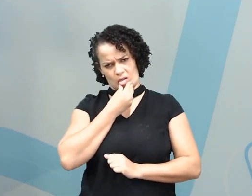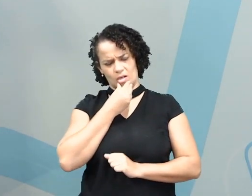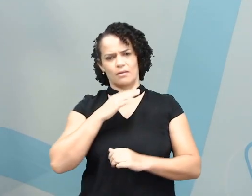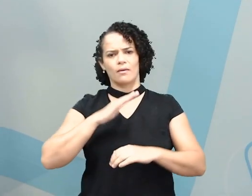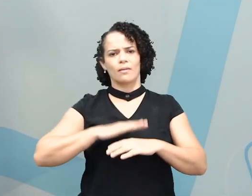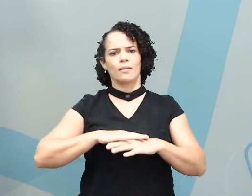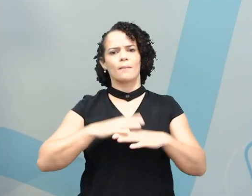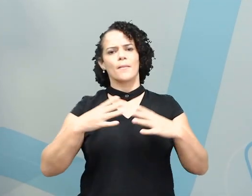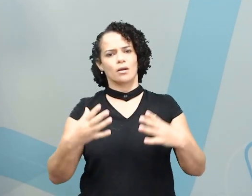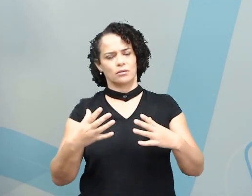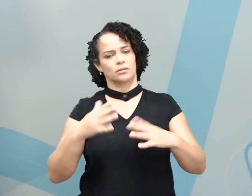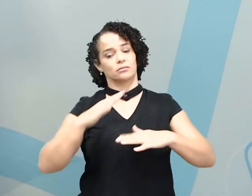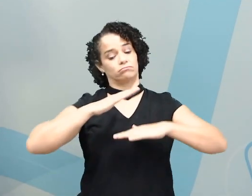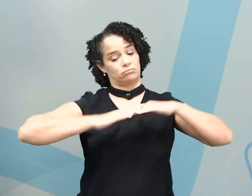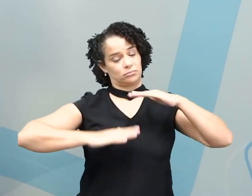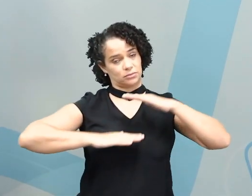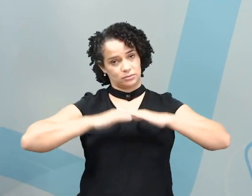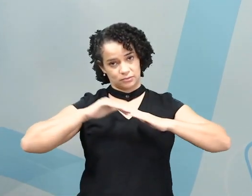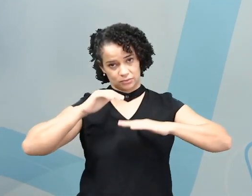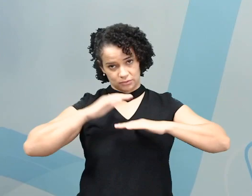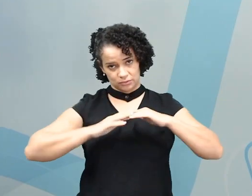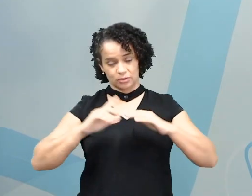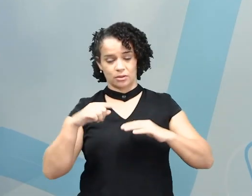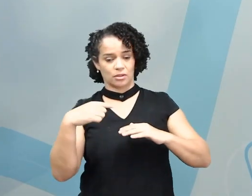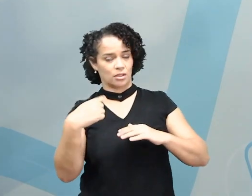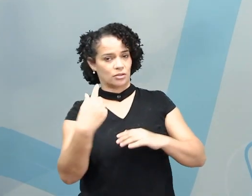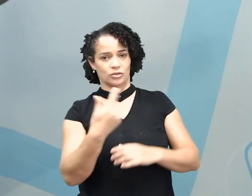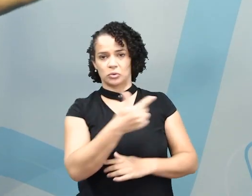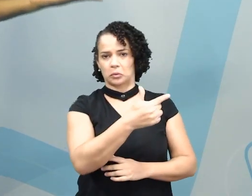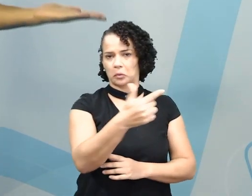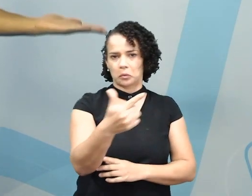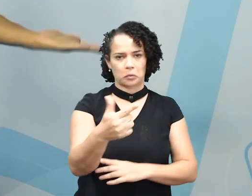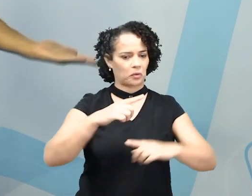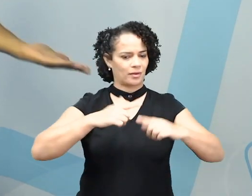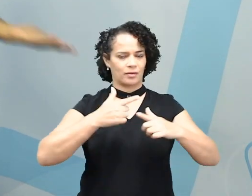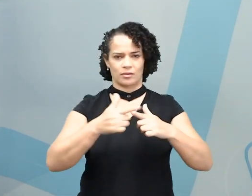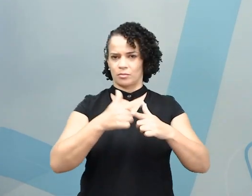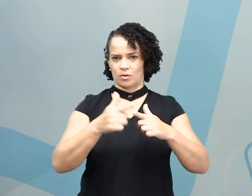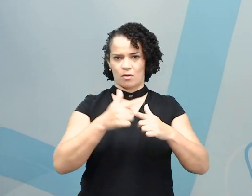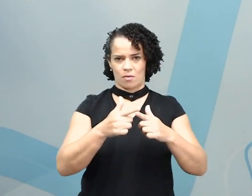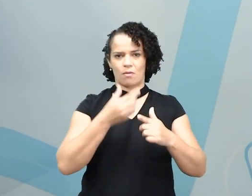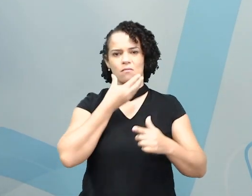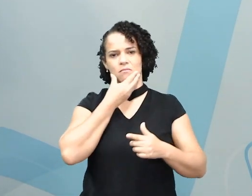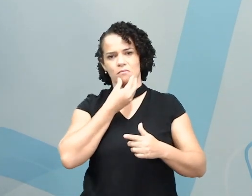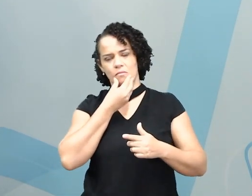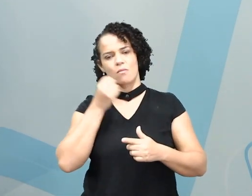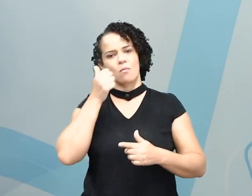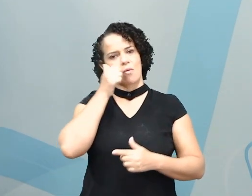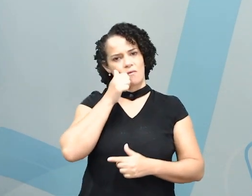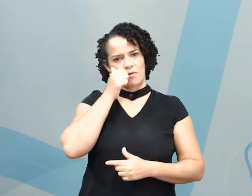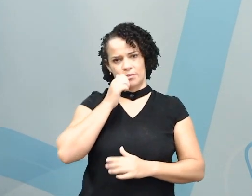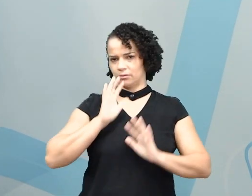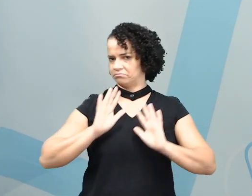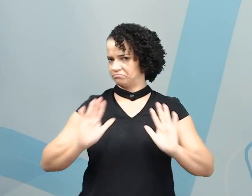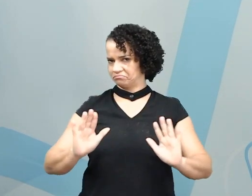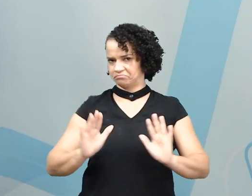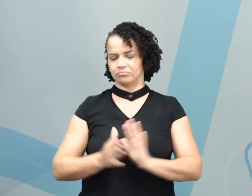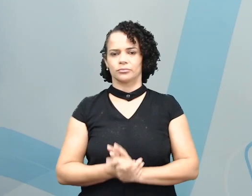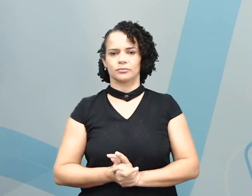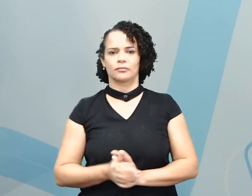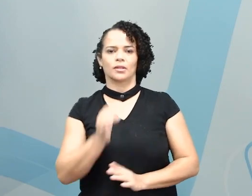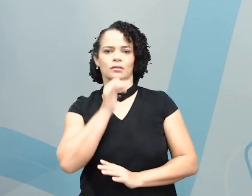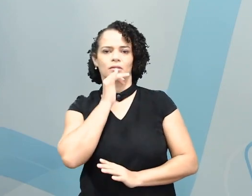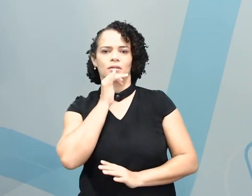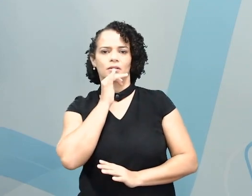maioria das profissões, a gente não tem esse problema com o masculino nem com o feminino. Por exemplo,